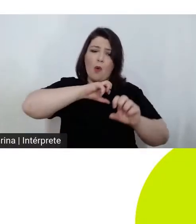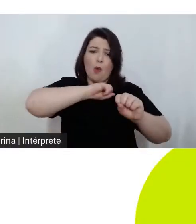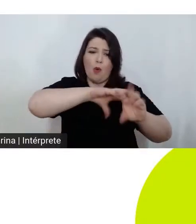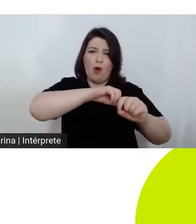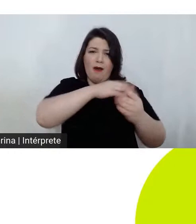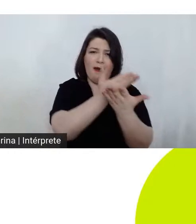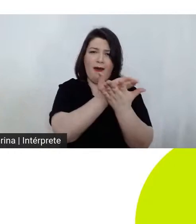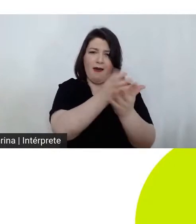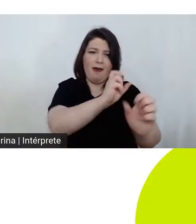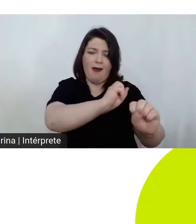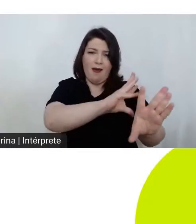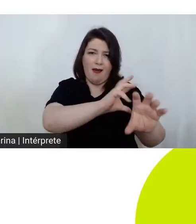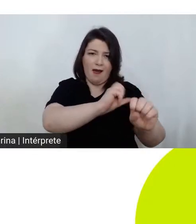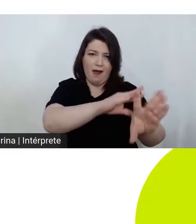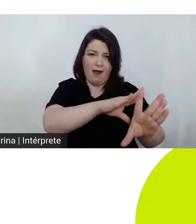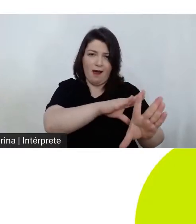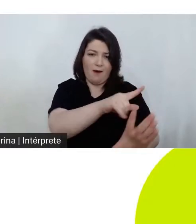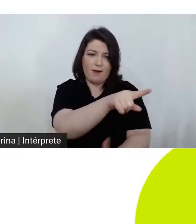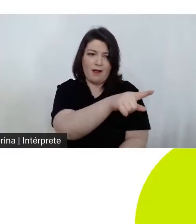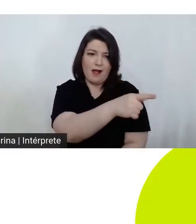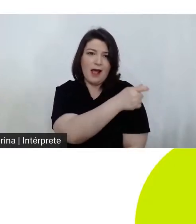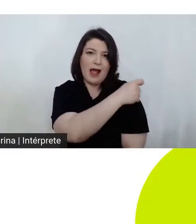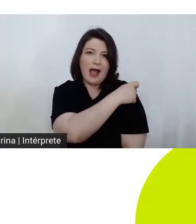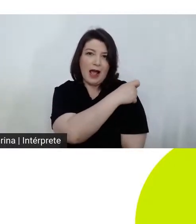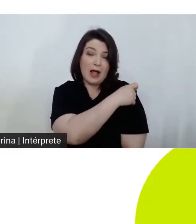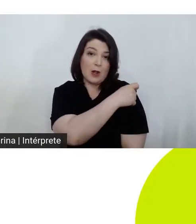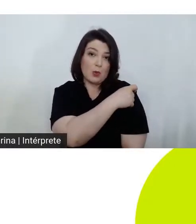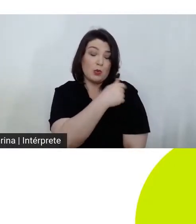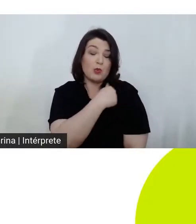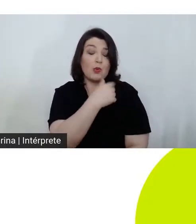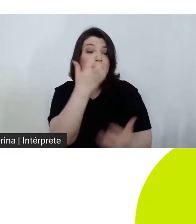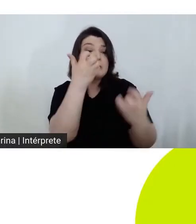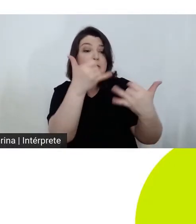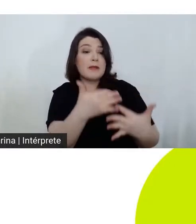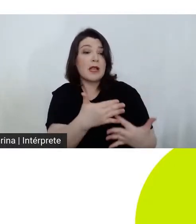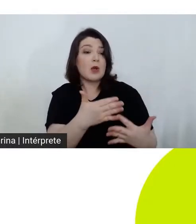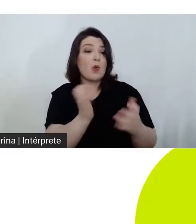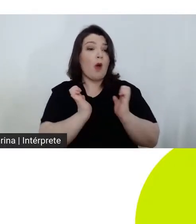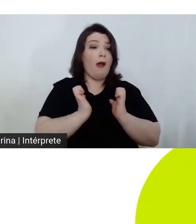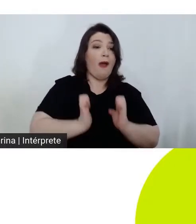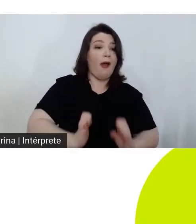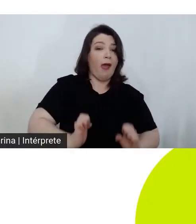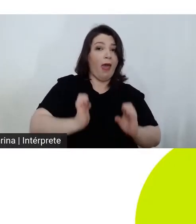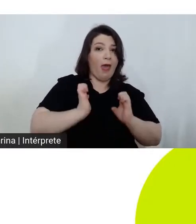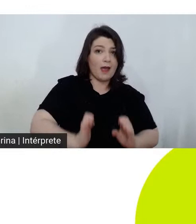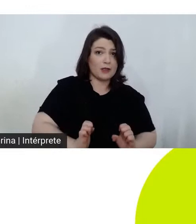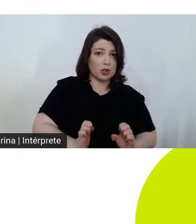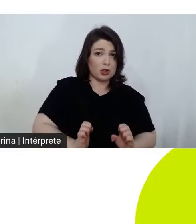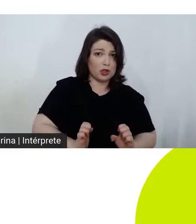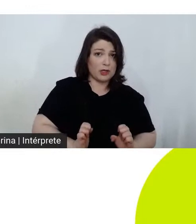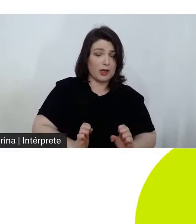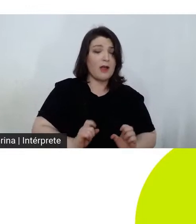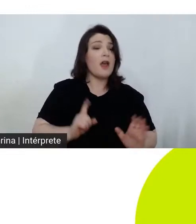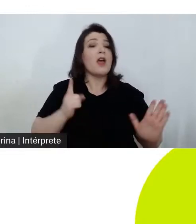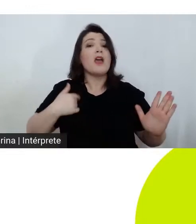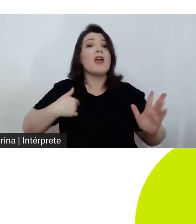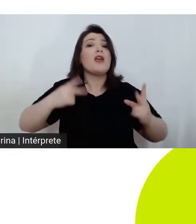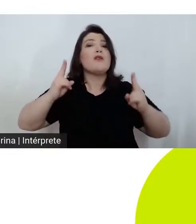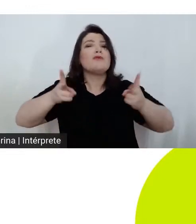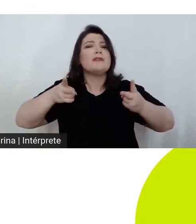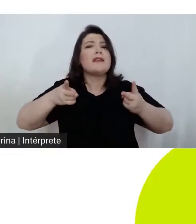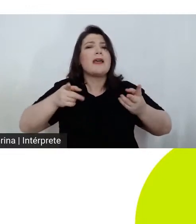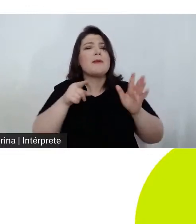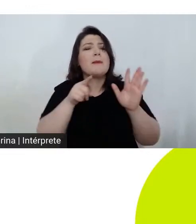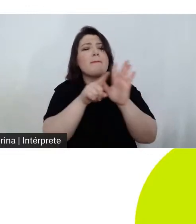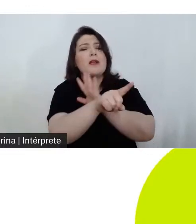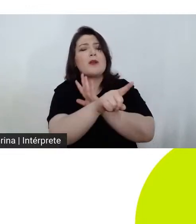alunos por exemplo em cadeiras como Ética eu muitas vezes pergunto-lhes o que é que eles entendem por felicidade o